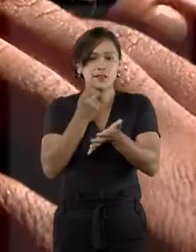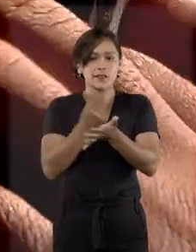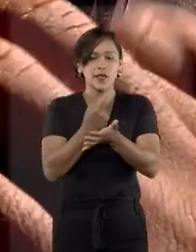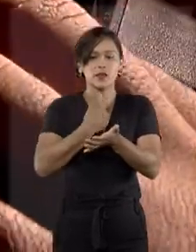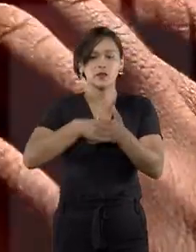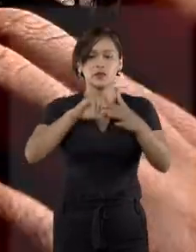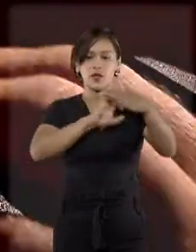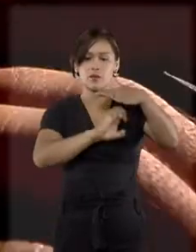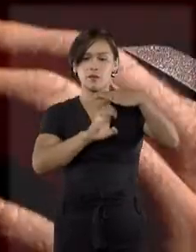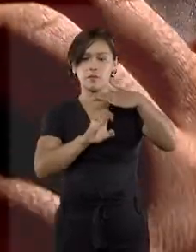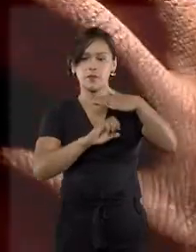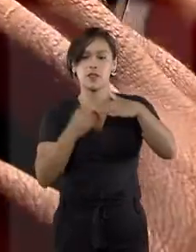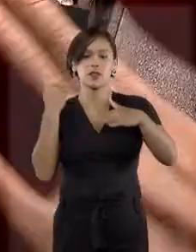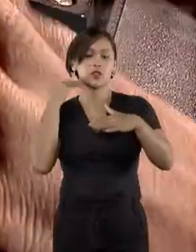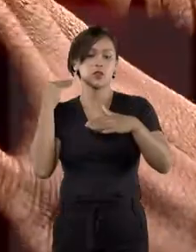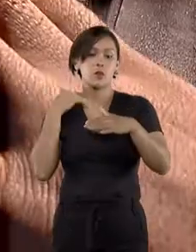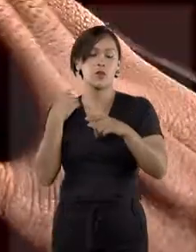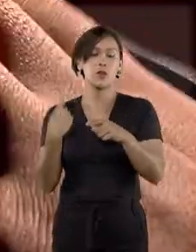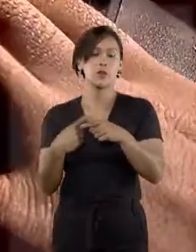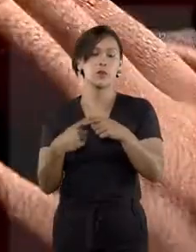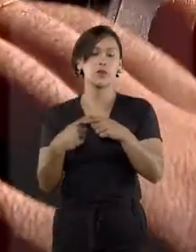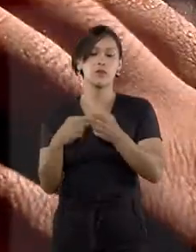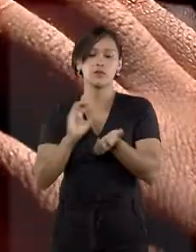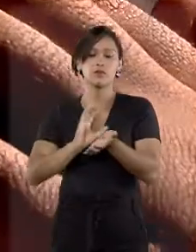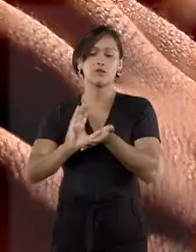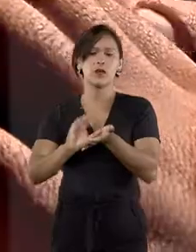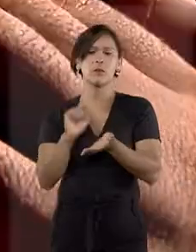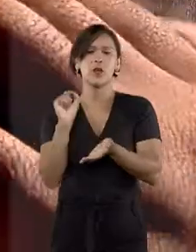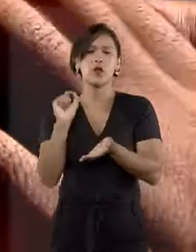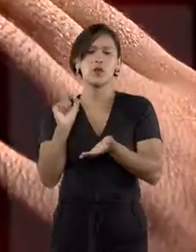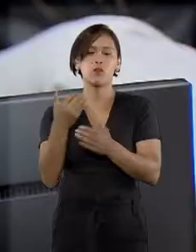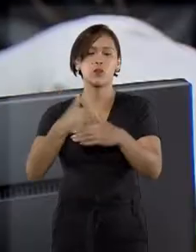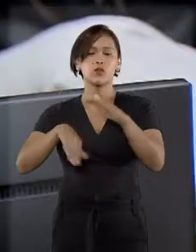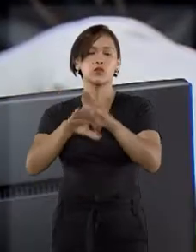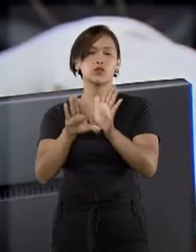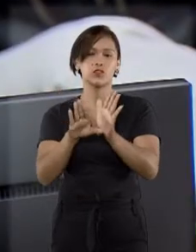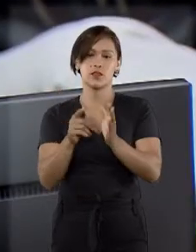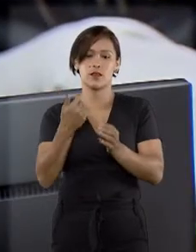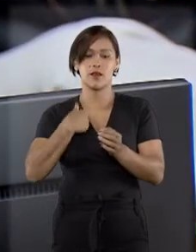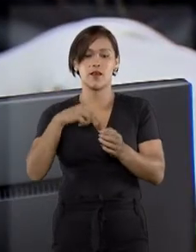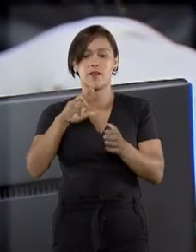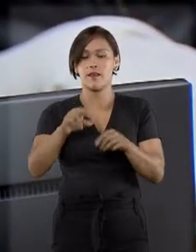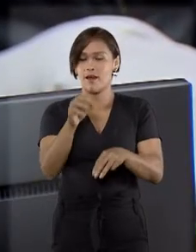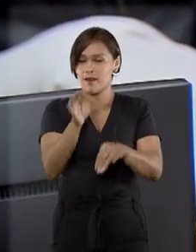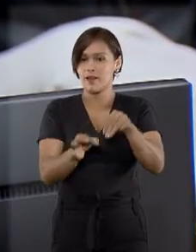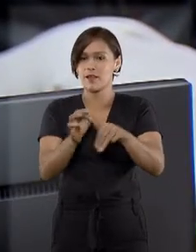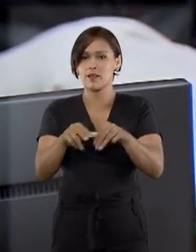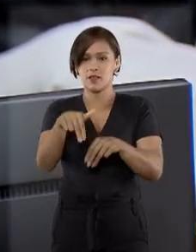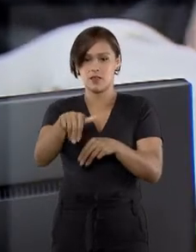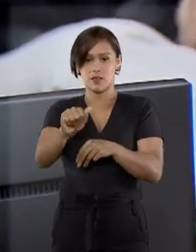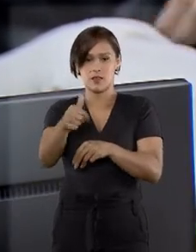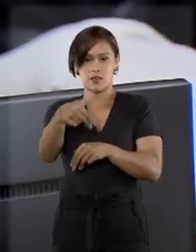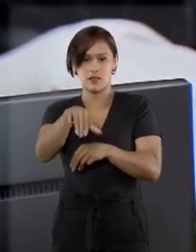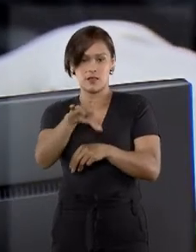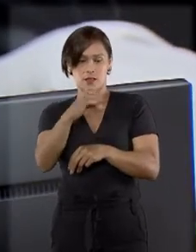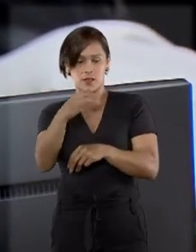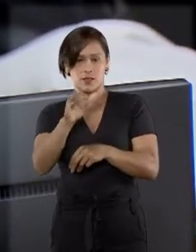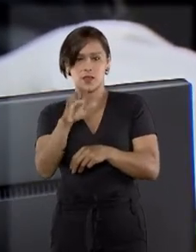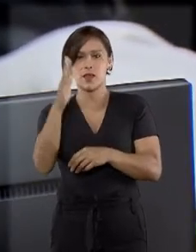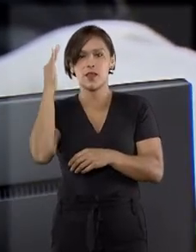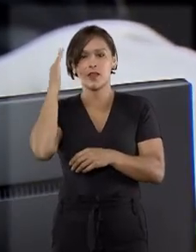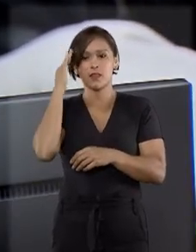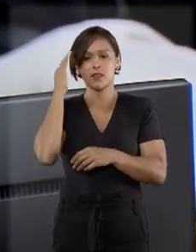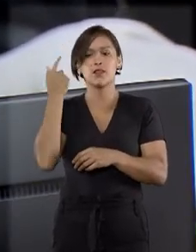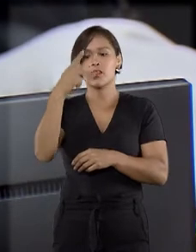conferir a situação da empresa para onde os pagamentos seriam encaminhados. A relatora do Recurso Especial, ministra Nancy Andrigui,